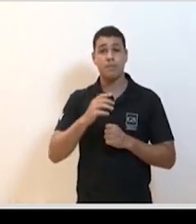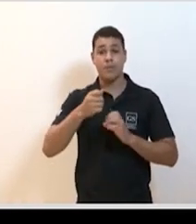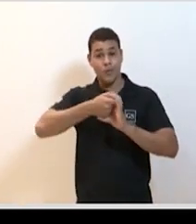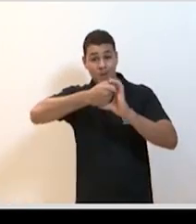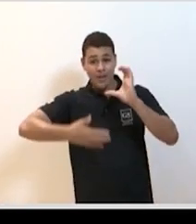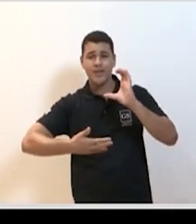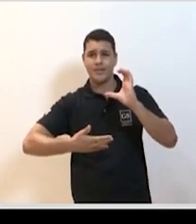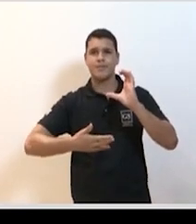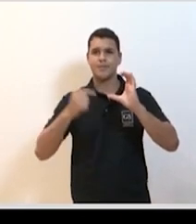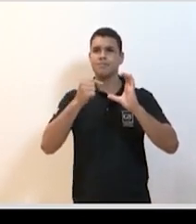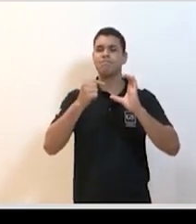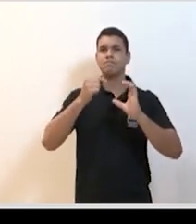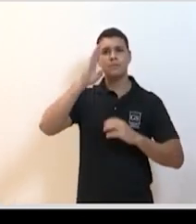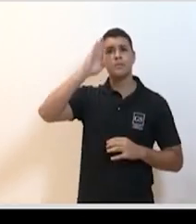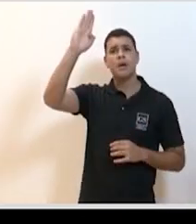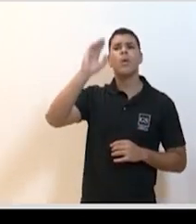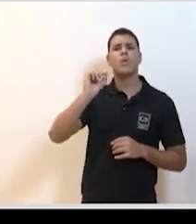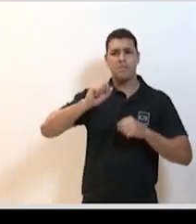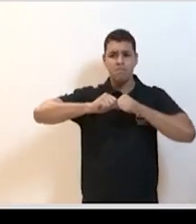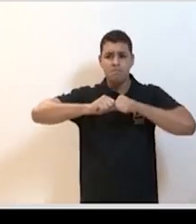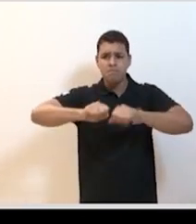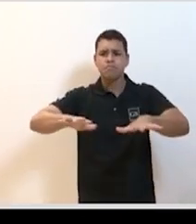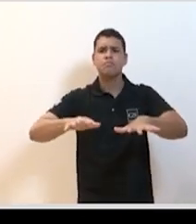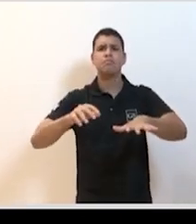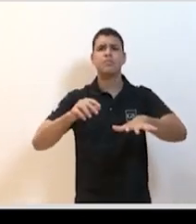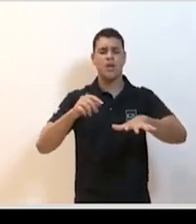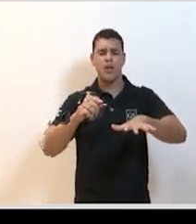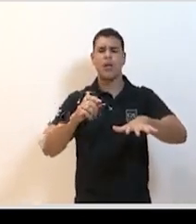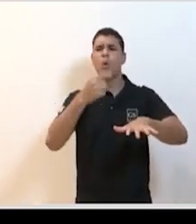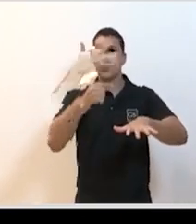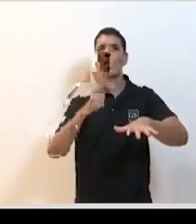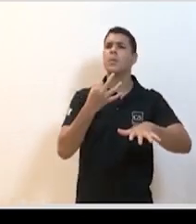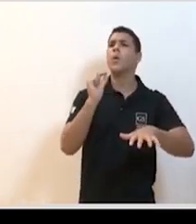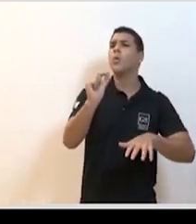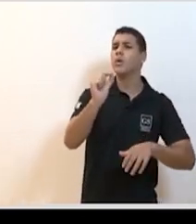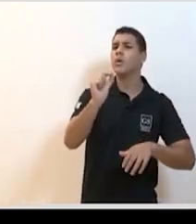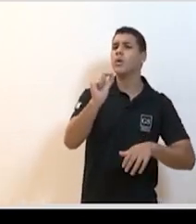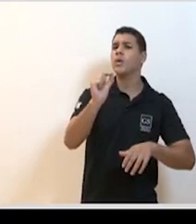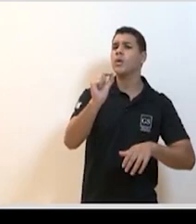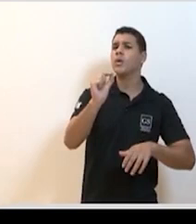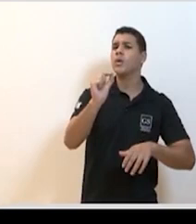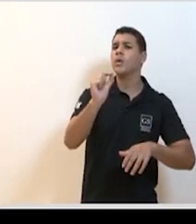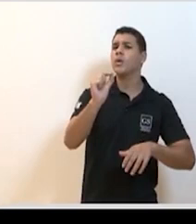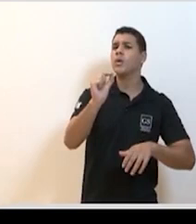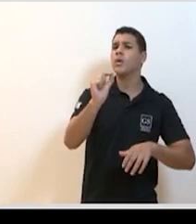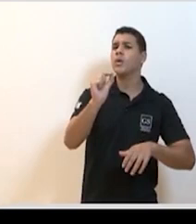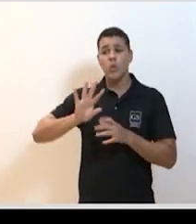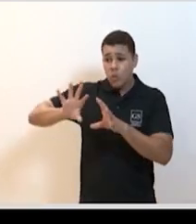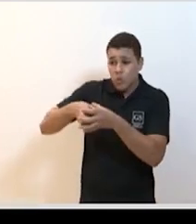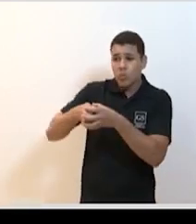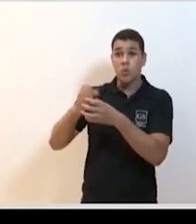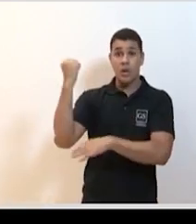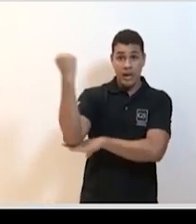em relação a qualquer epidemia é a gente entender aonde que está a importância das formas graves e das formas